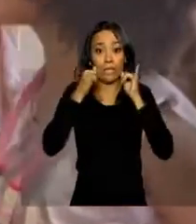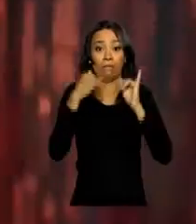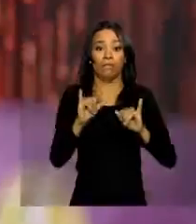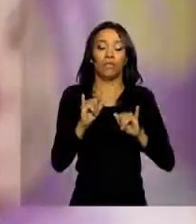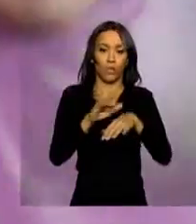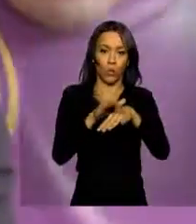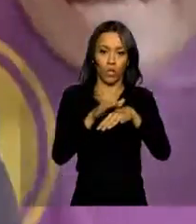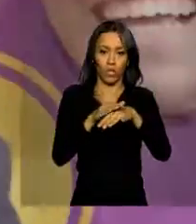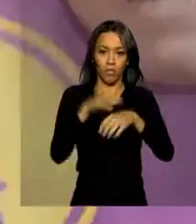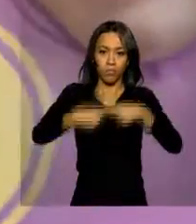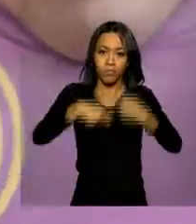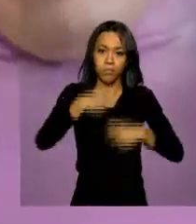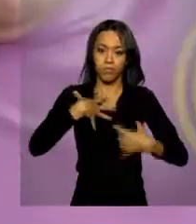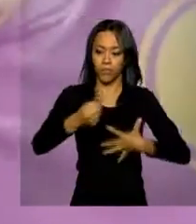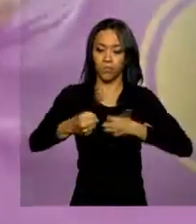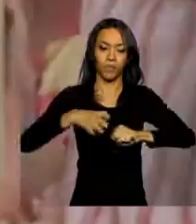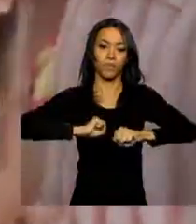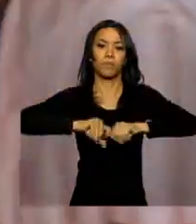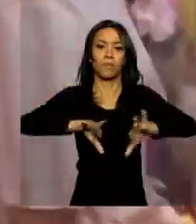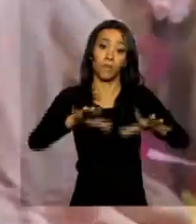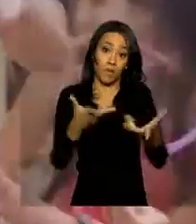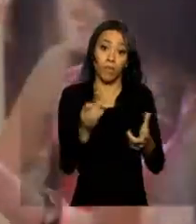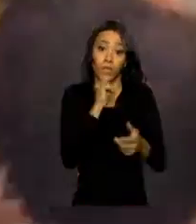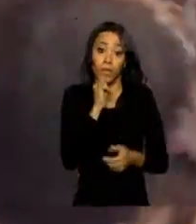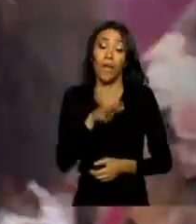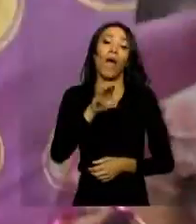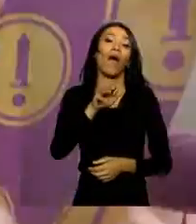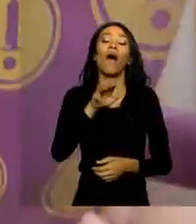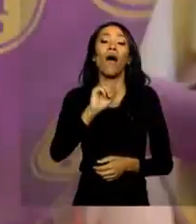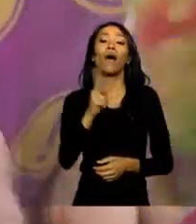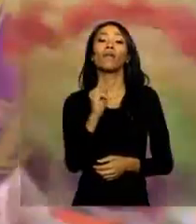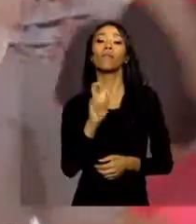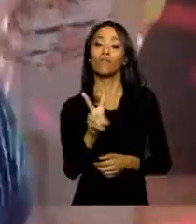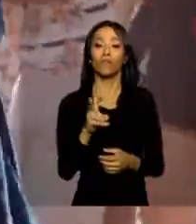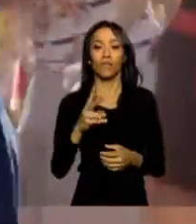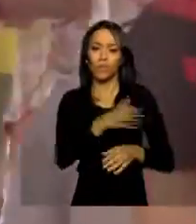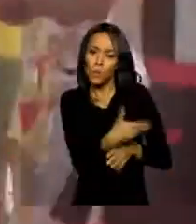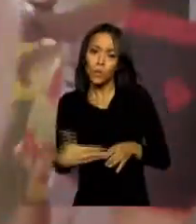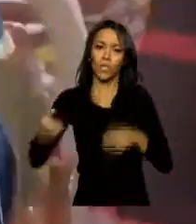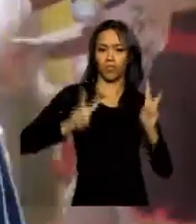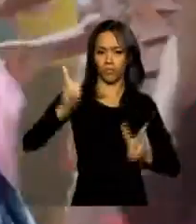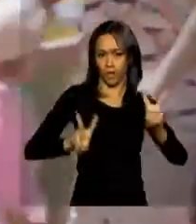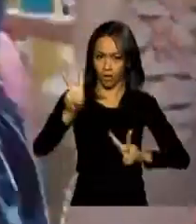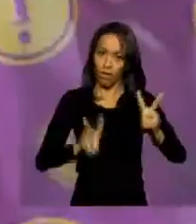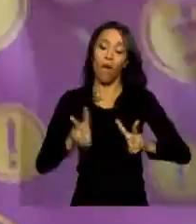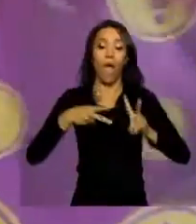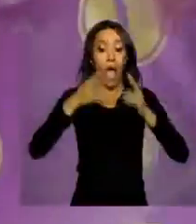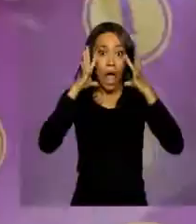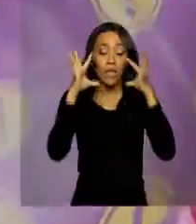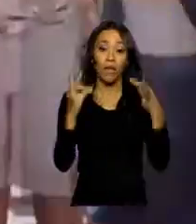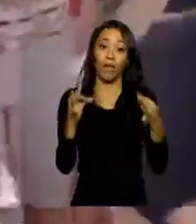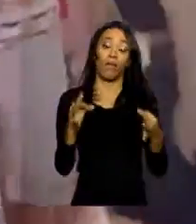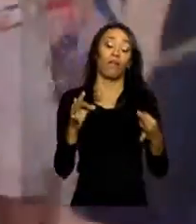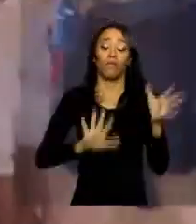doenças sexualmente transmissíveis, como a AIDS, com foco no período de folia. Alertas informativos vão ser